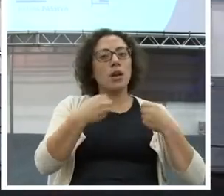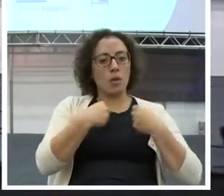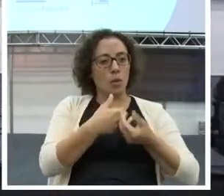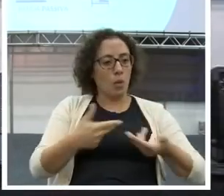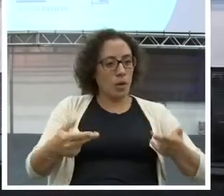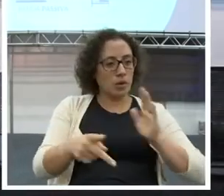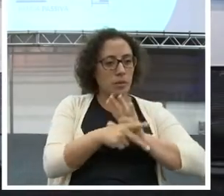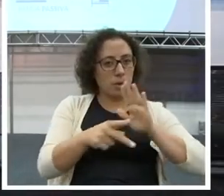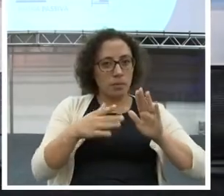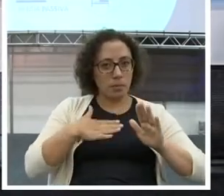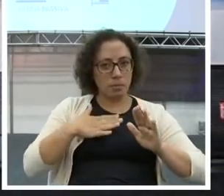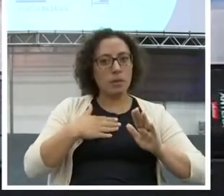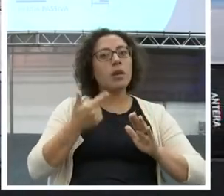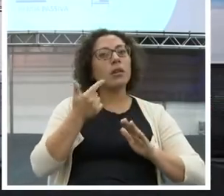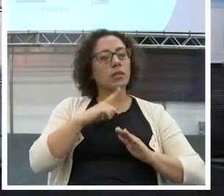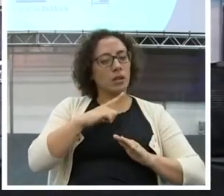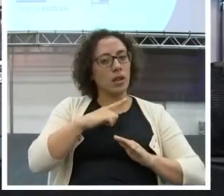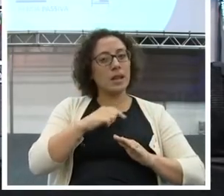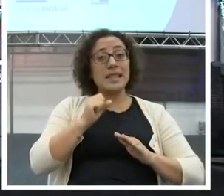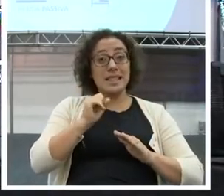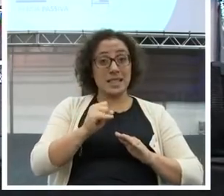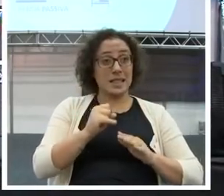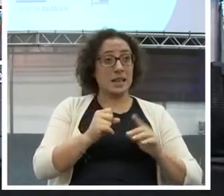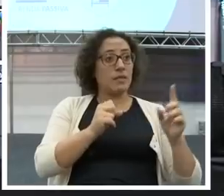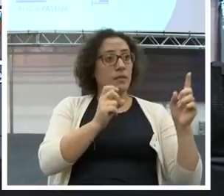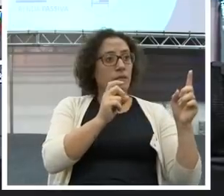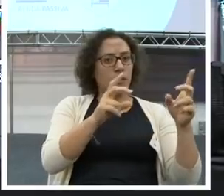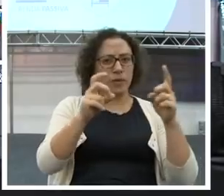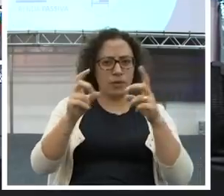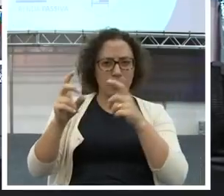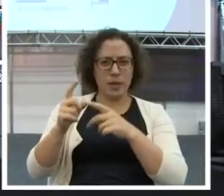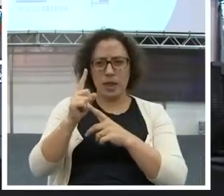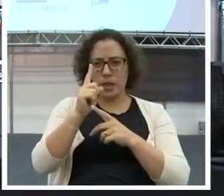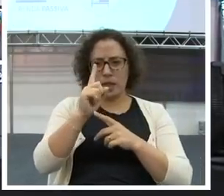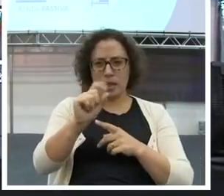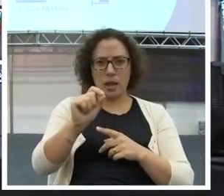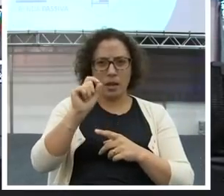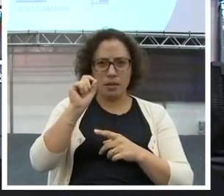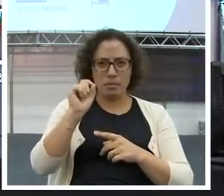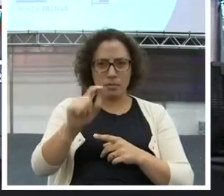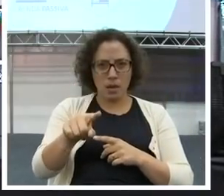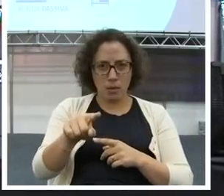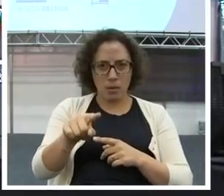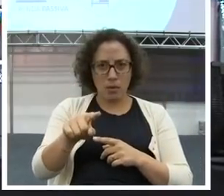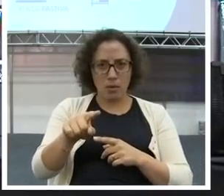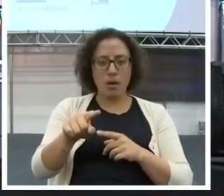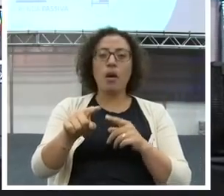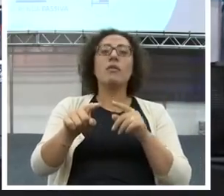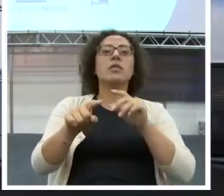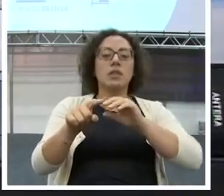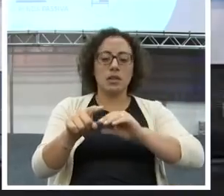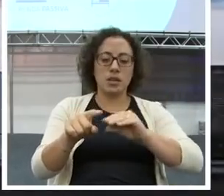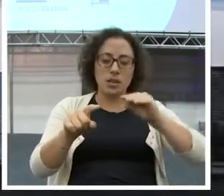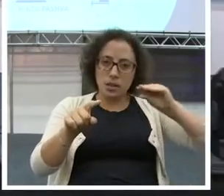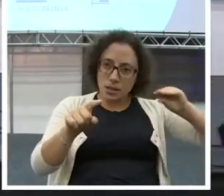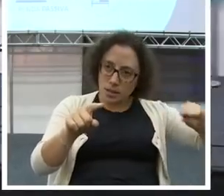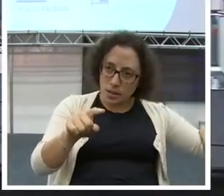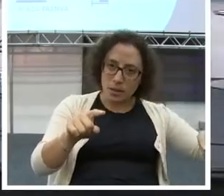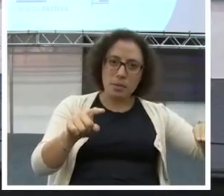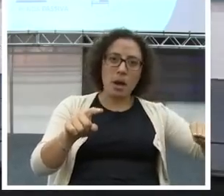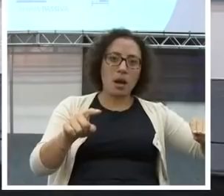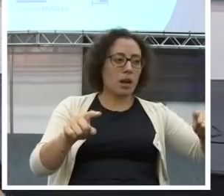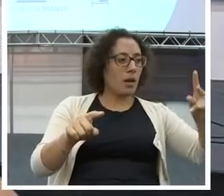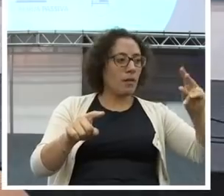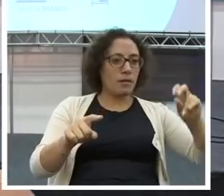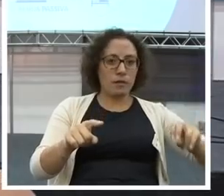Então, se você vendeu 10 mil reais, você faz a sua despesa, separa a quinta parte que é 20% e